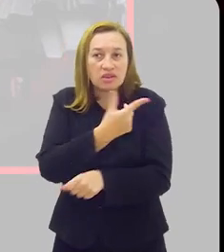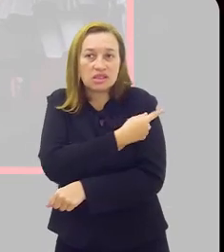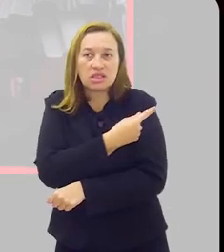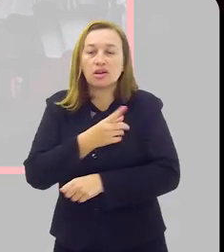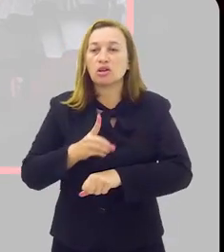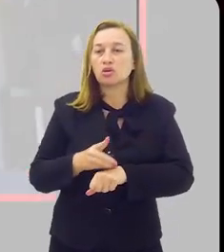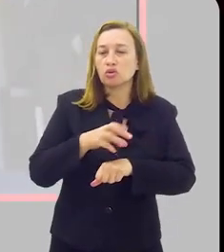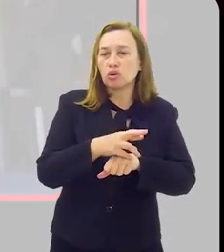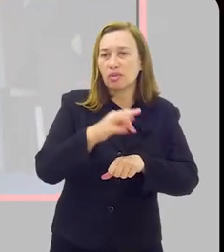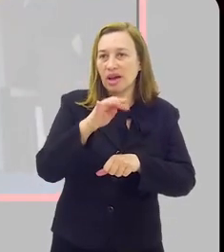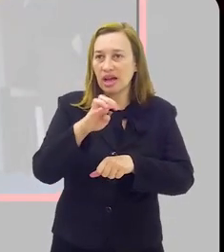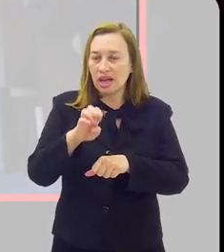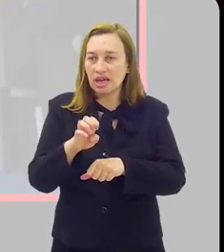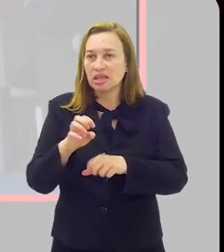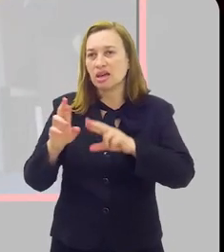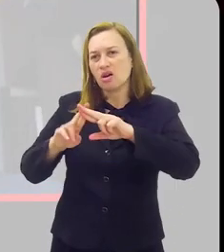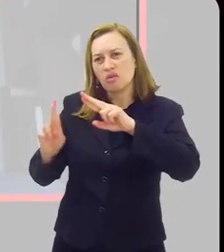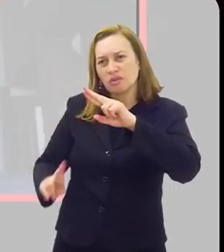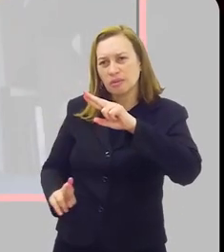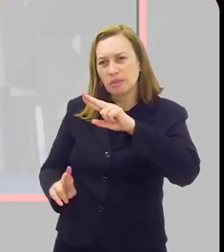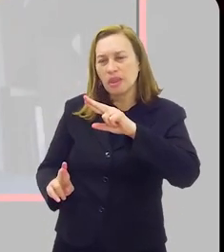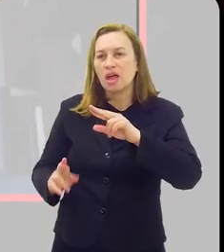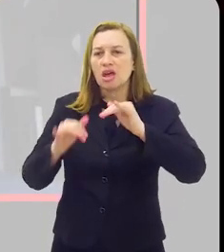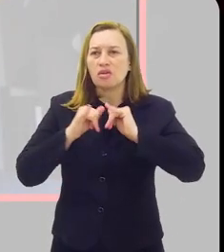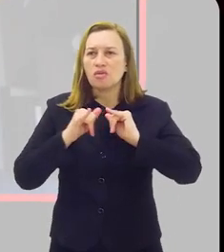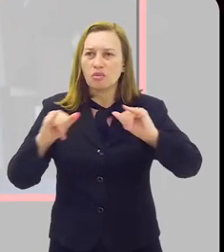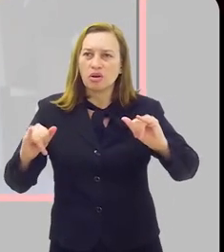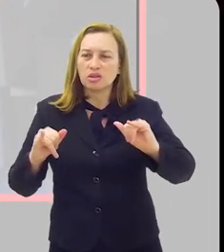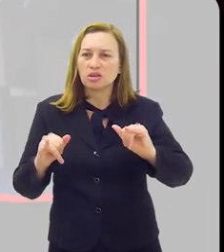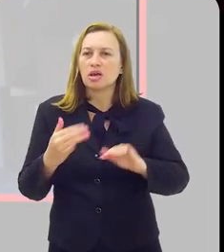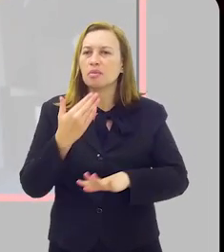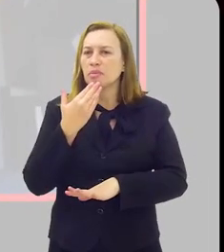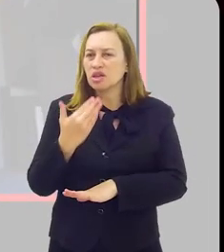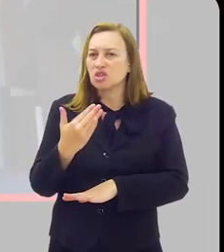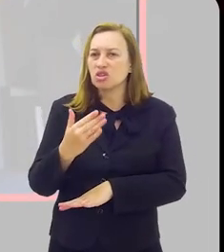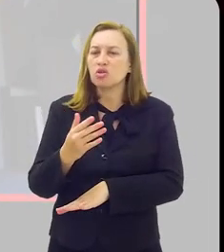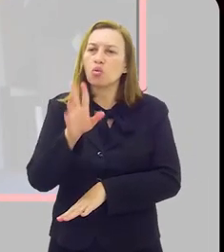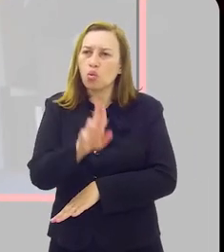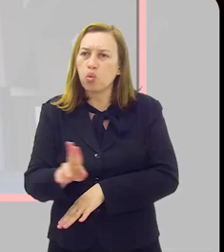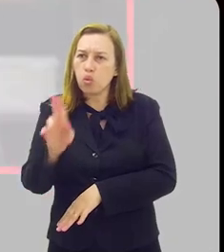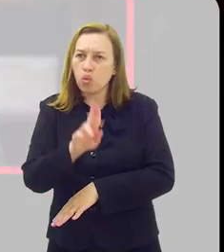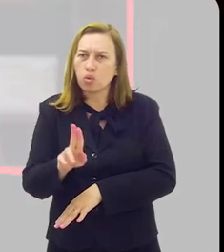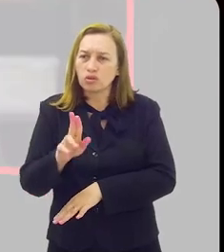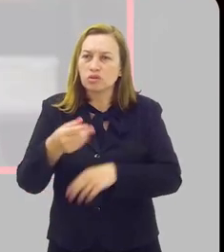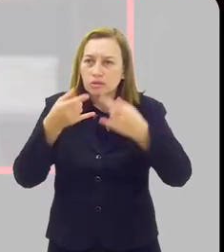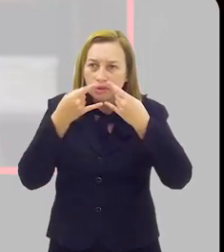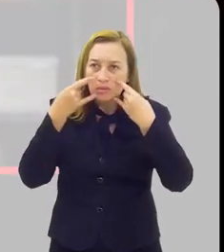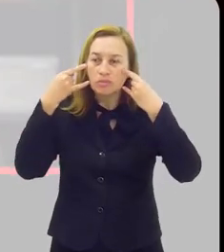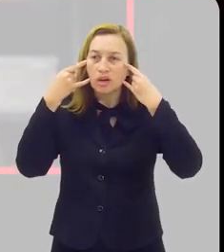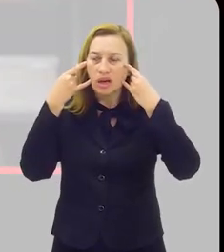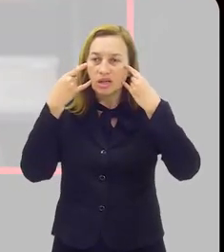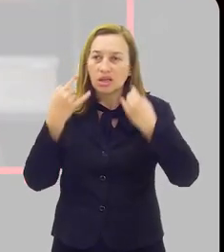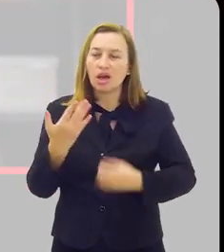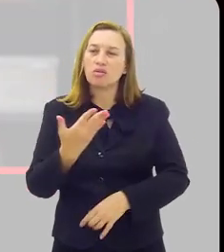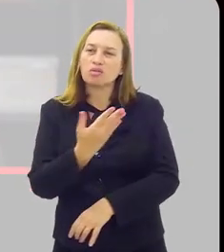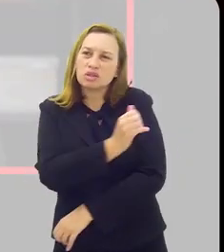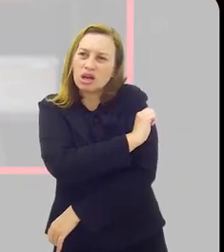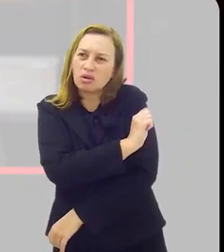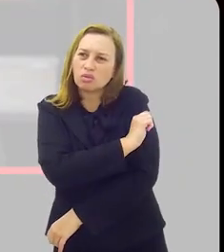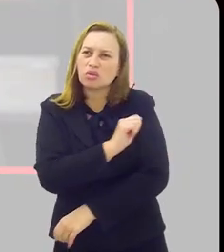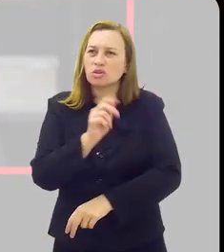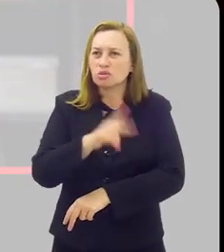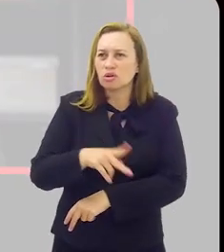Doutora Margareth, a UFRJ foi alvo recentemente de polêmica ao recomendar o uso de máscaras em seus alunos e funcionários, né?